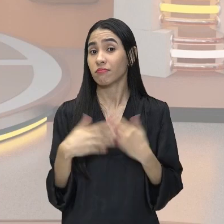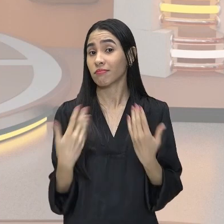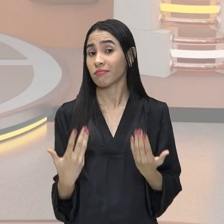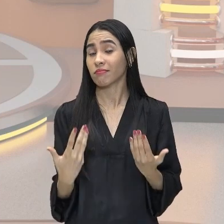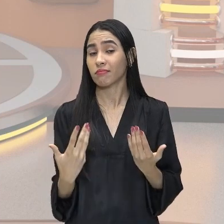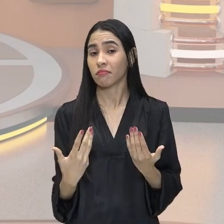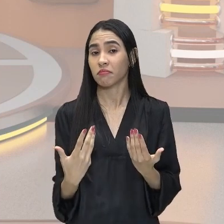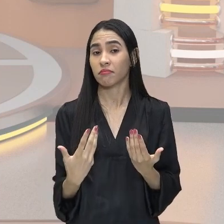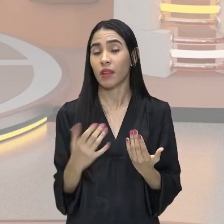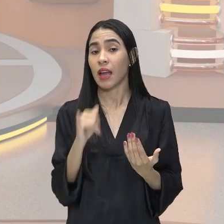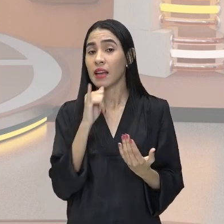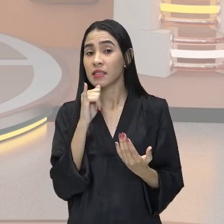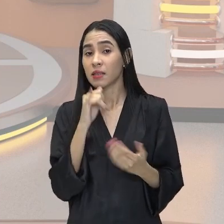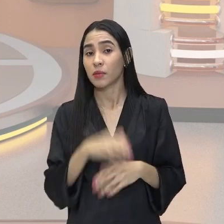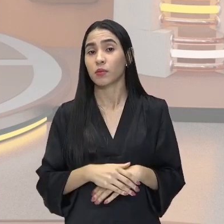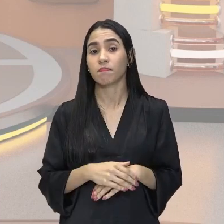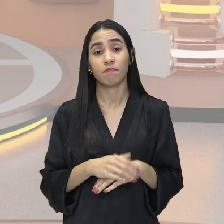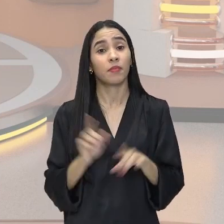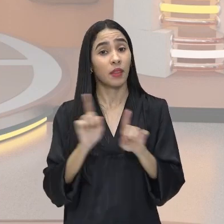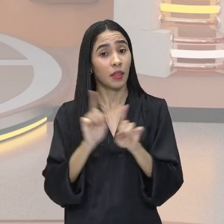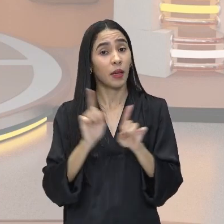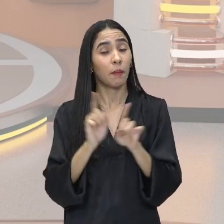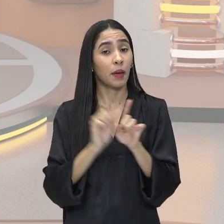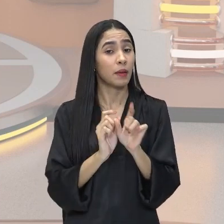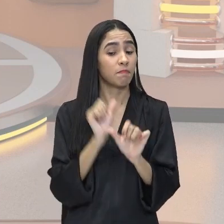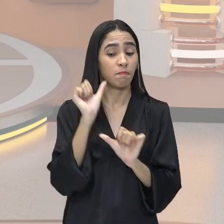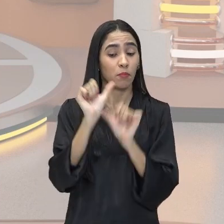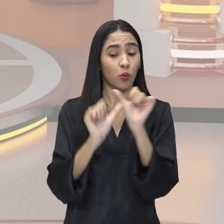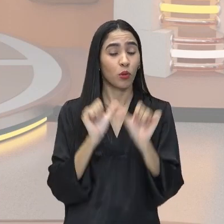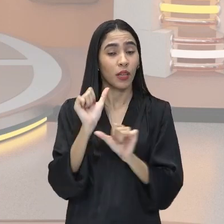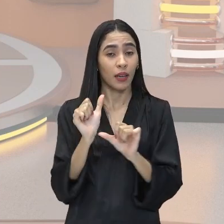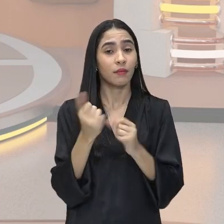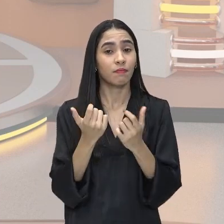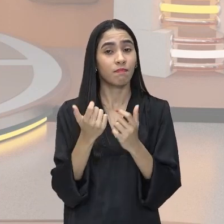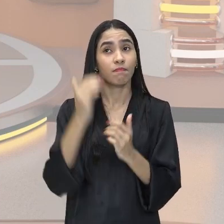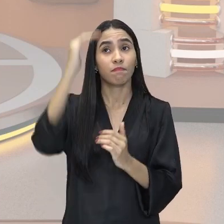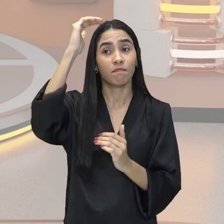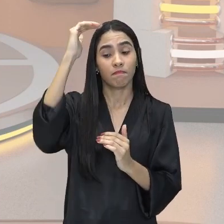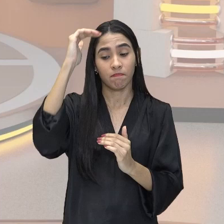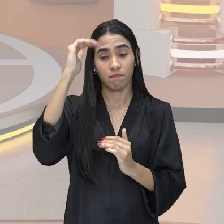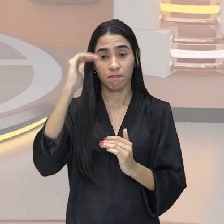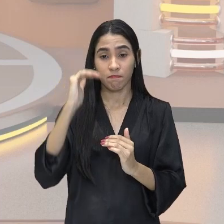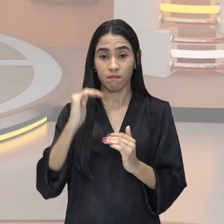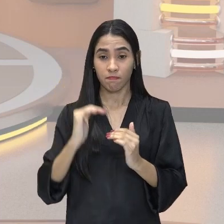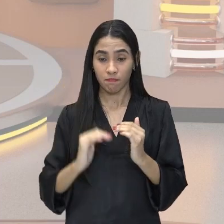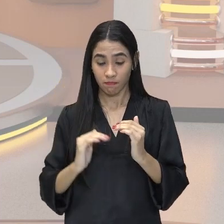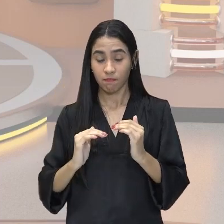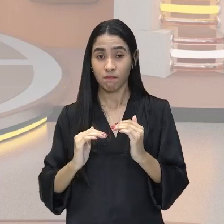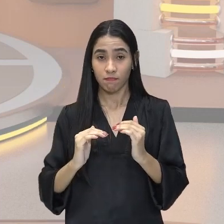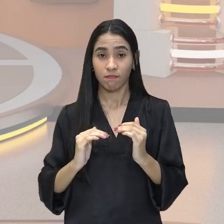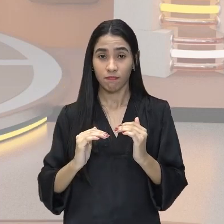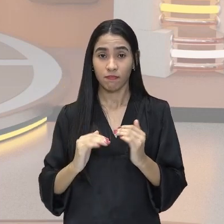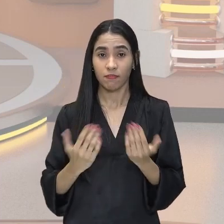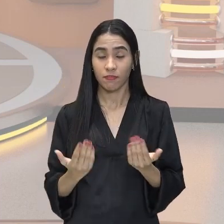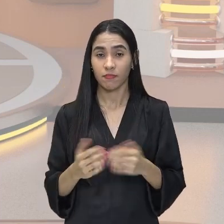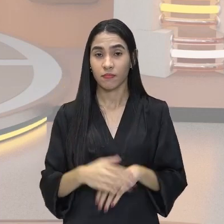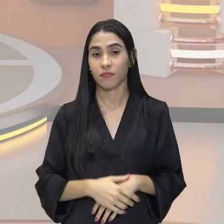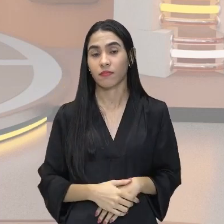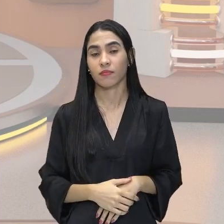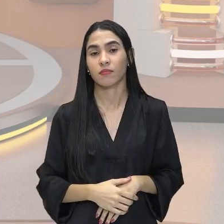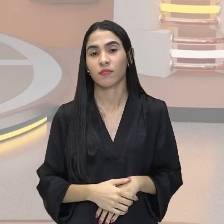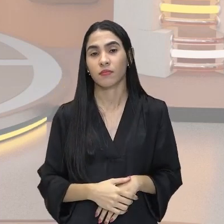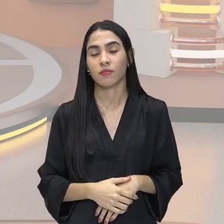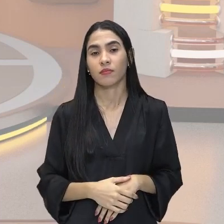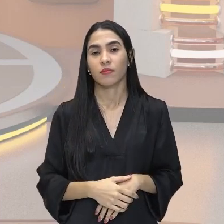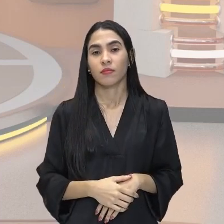forma do senso comum, descer, mudar de posição dentro dessa verticalidade. Por sua própria